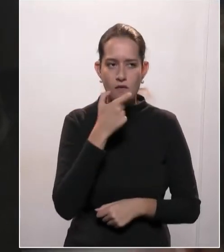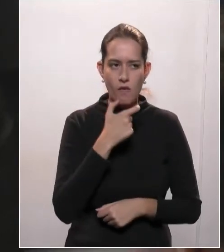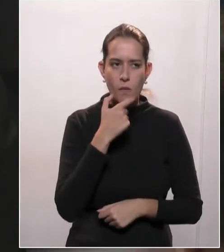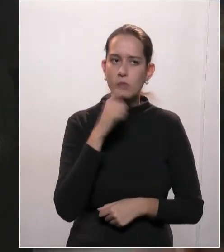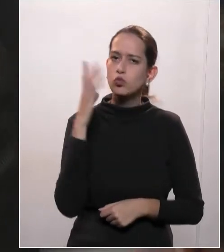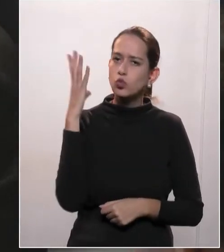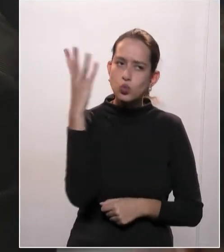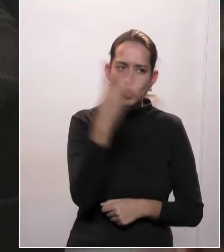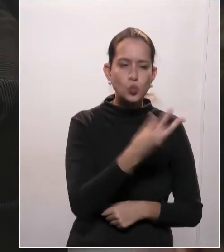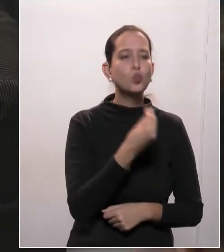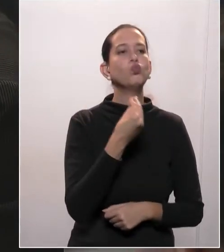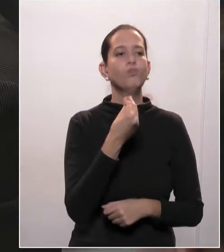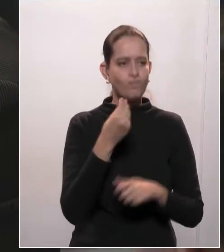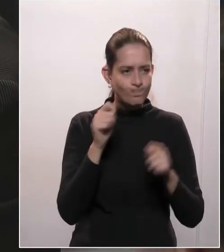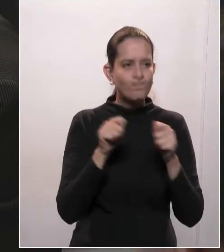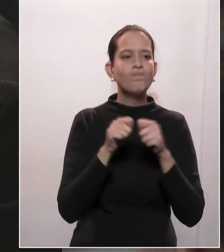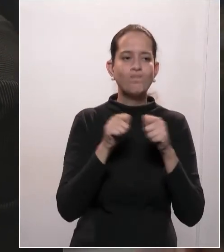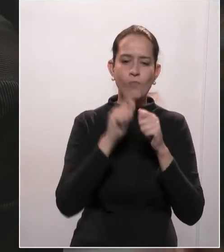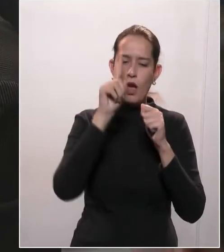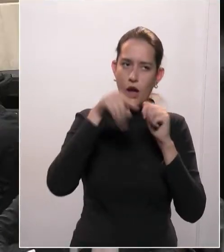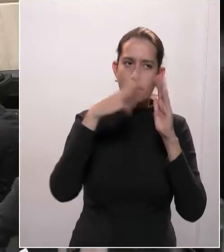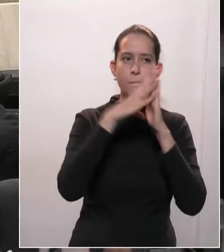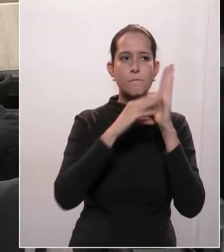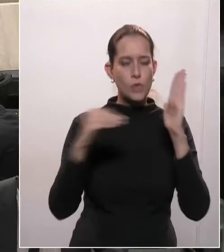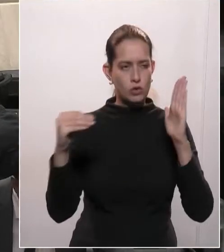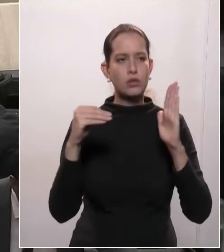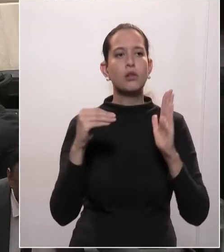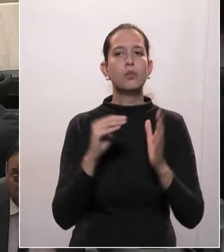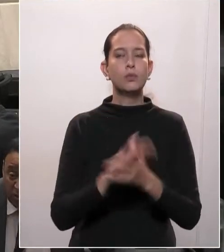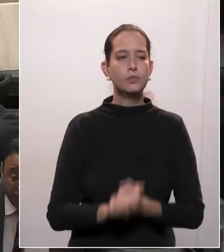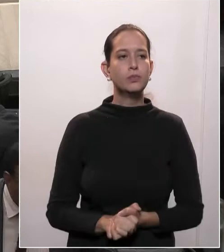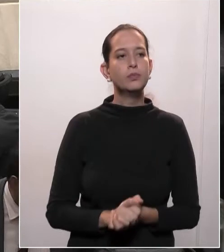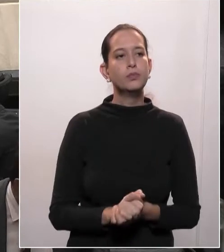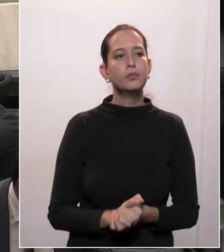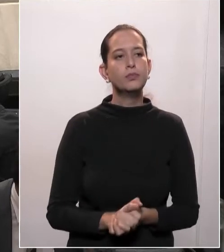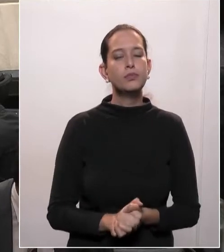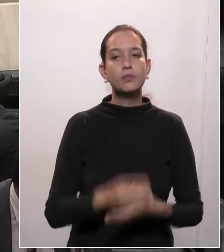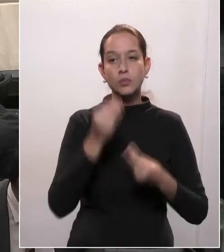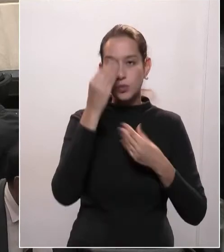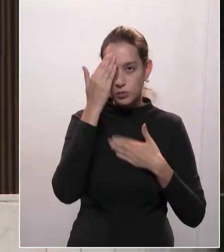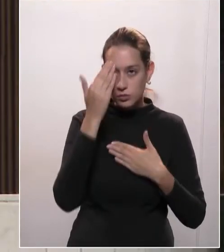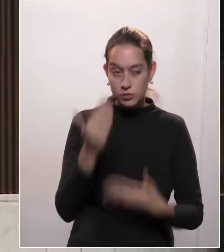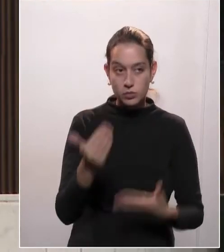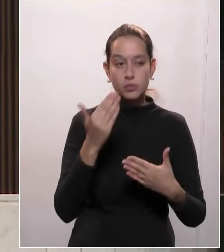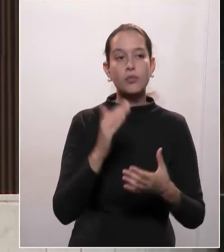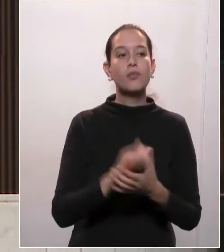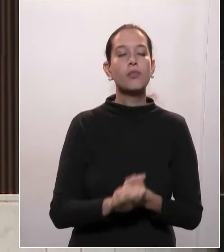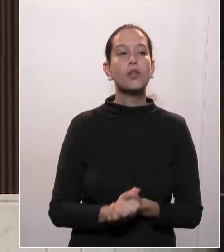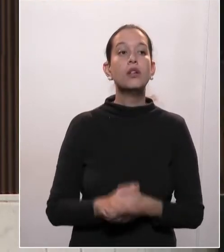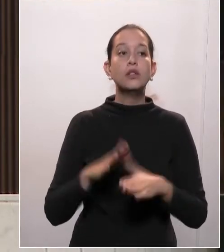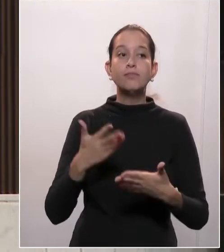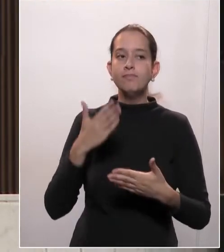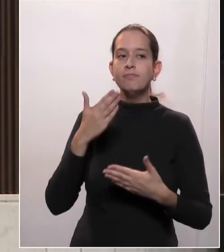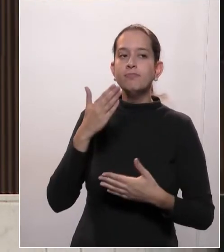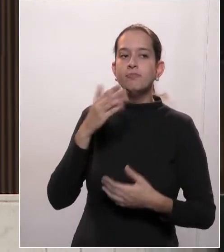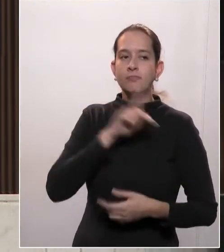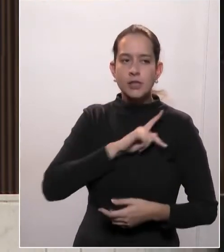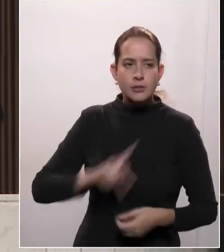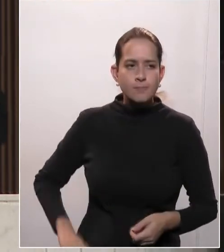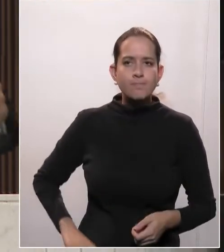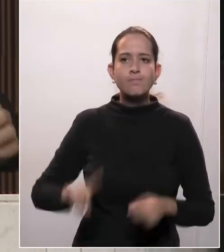o exemplo. Obrigado. Quero aqui também, seu presidente, tratar de um tema importante, onde